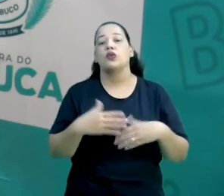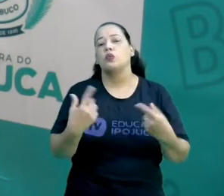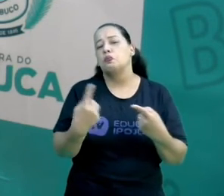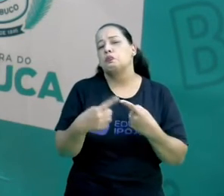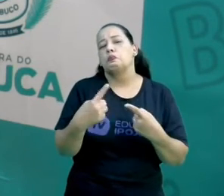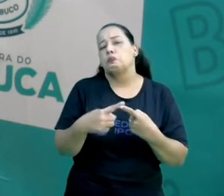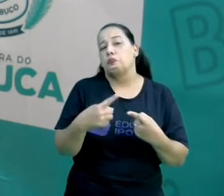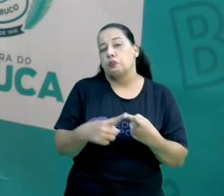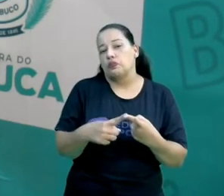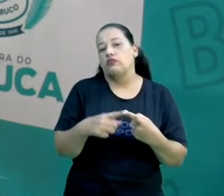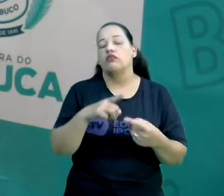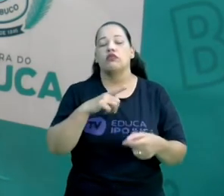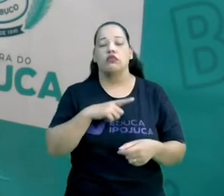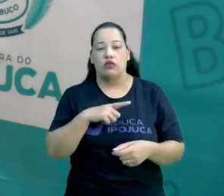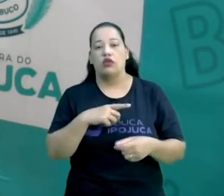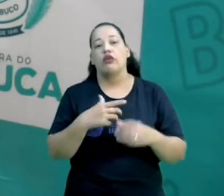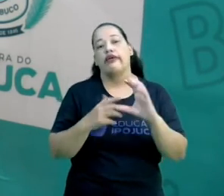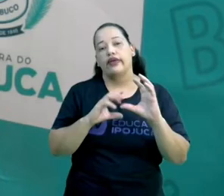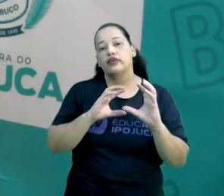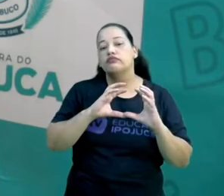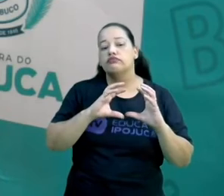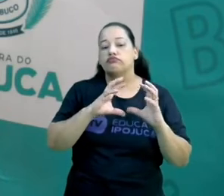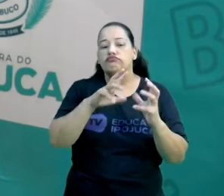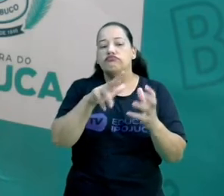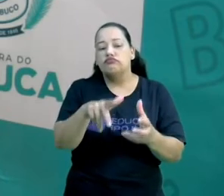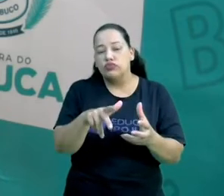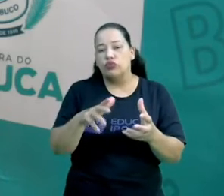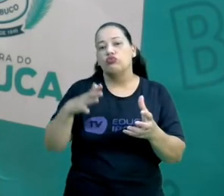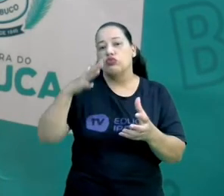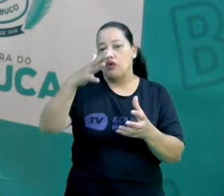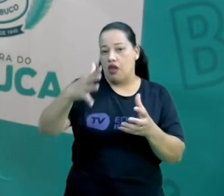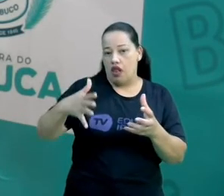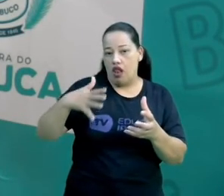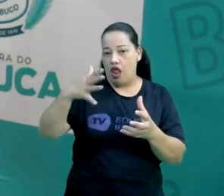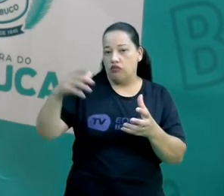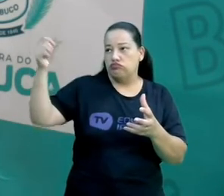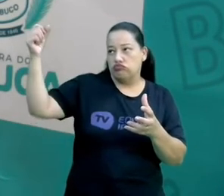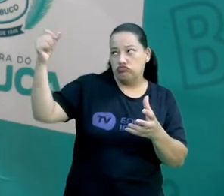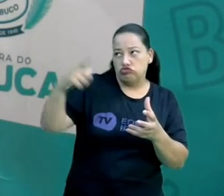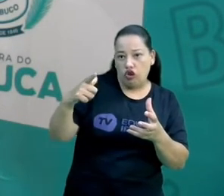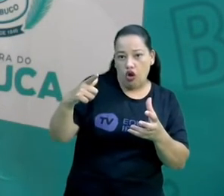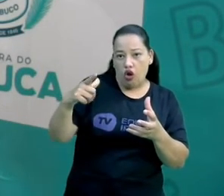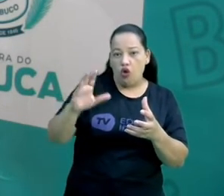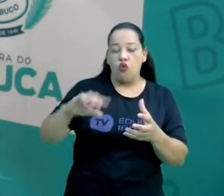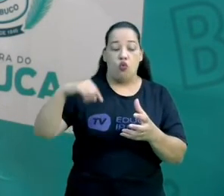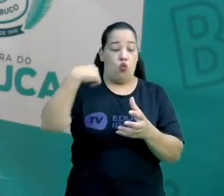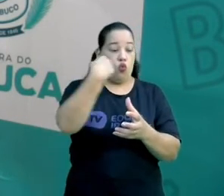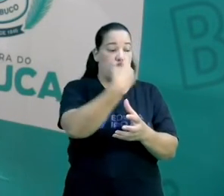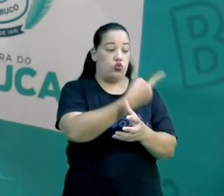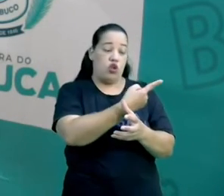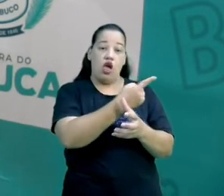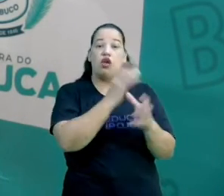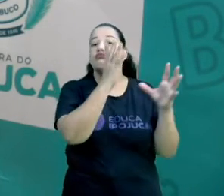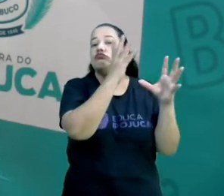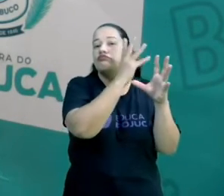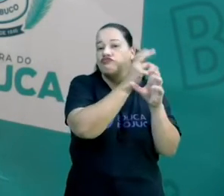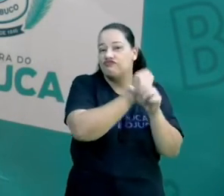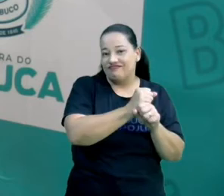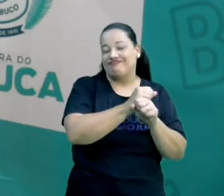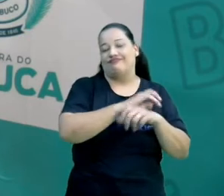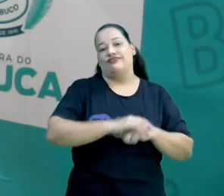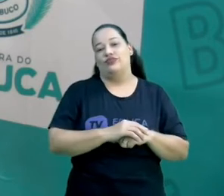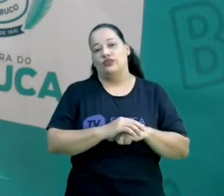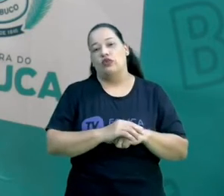por que isso? Porque enquanto parte da Terra está iluminada, a outra parte está escura. O